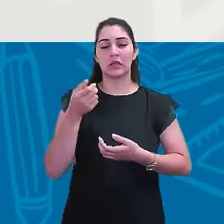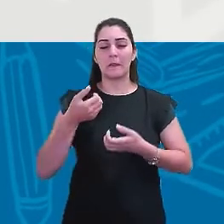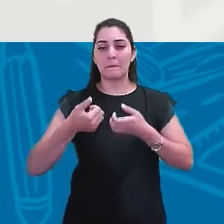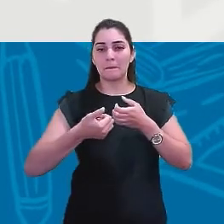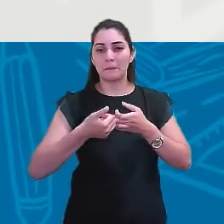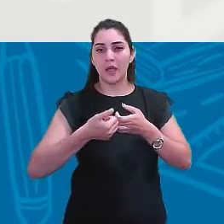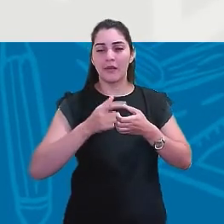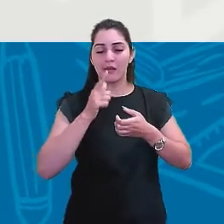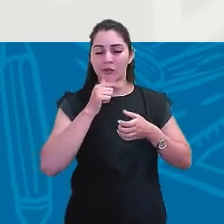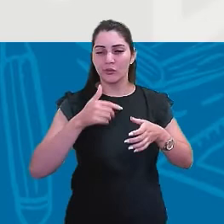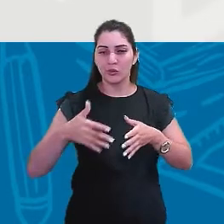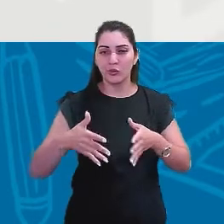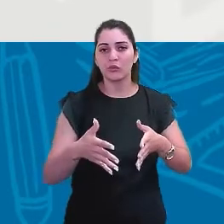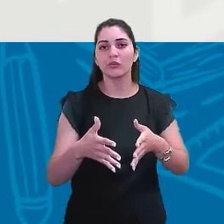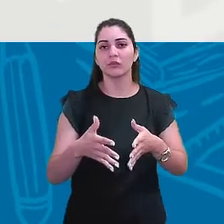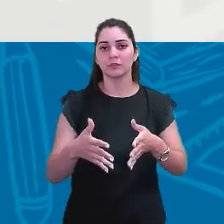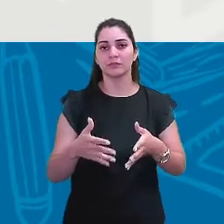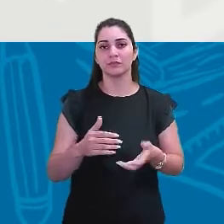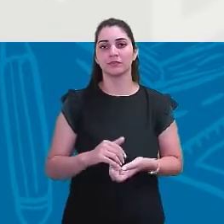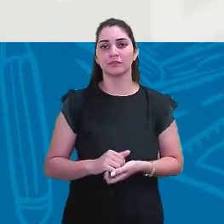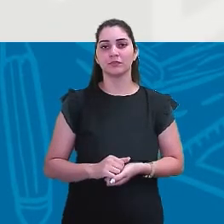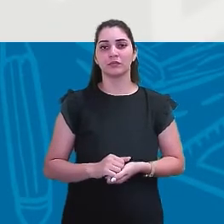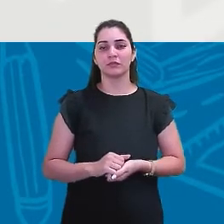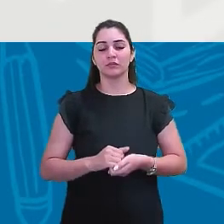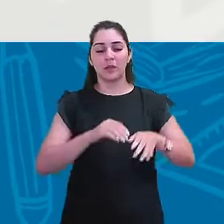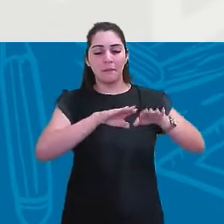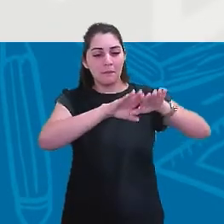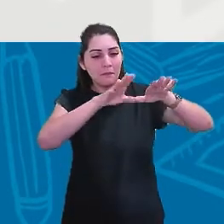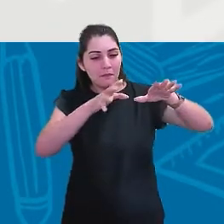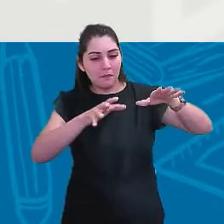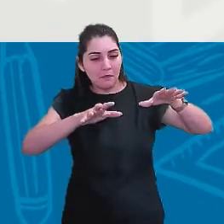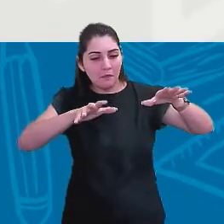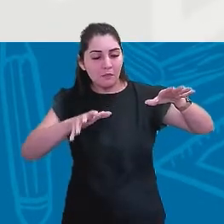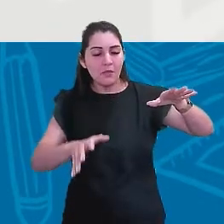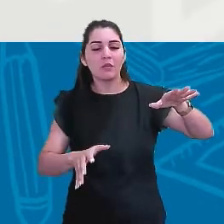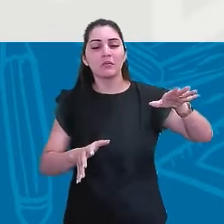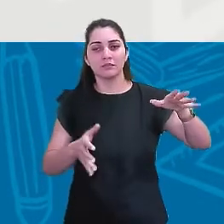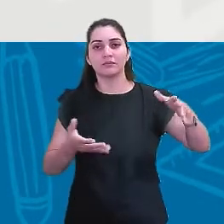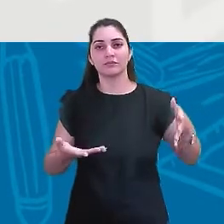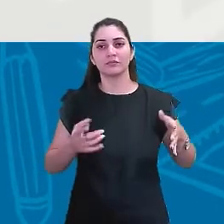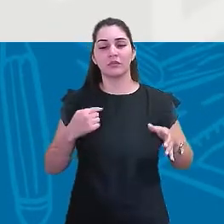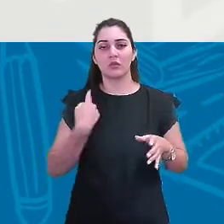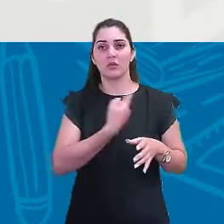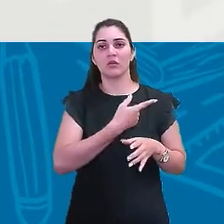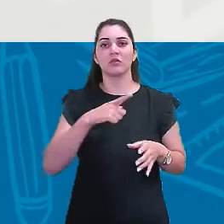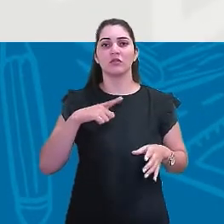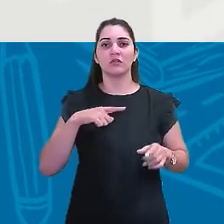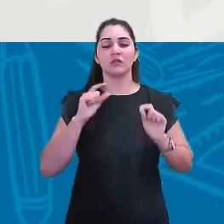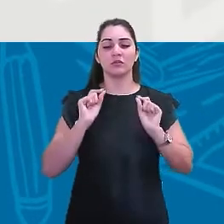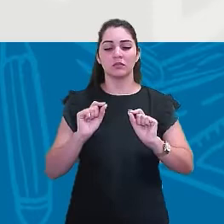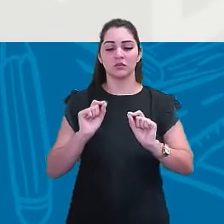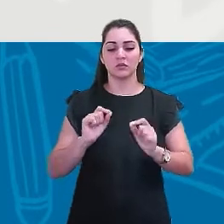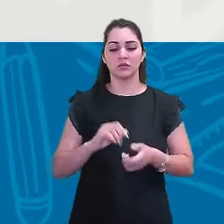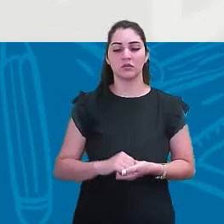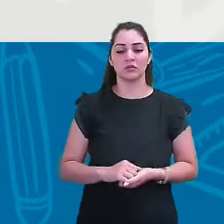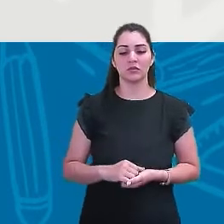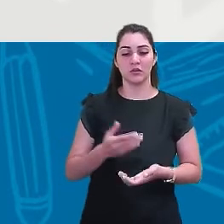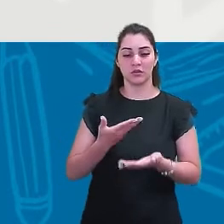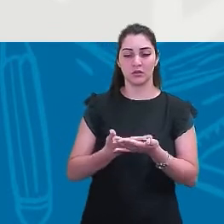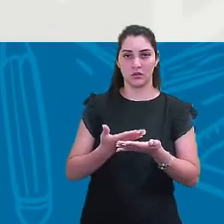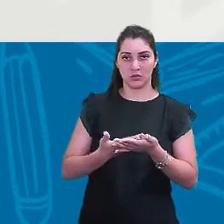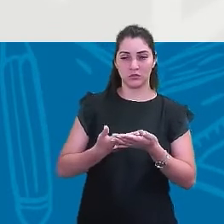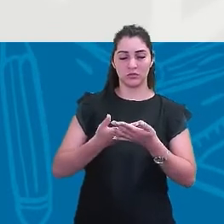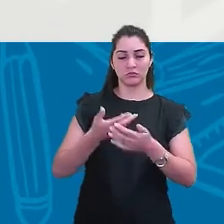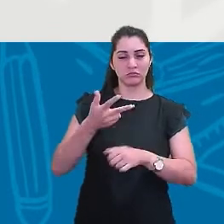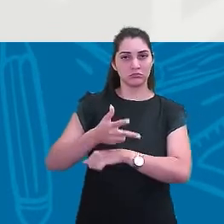Vázia, né? Em morros, em costas. Nós tivemos, se você está vendo essa aula, nós estamos gravando